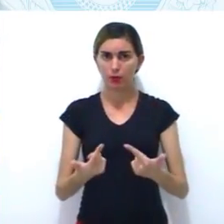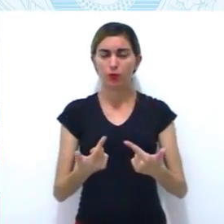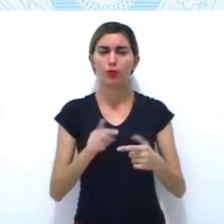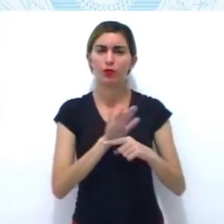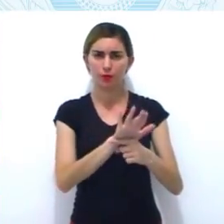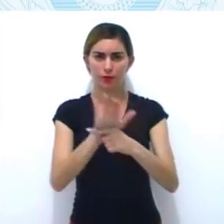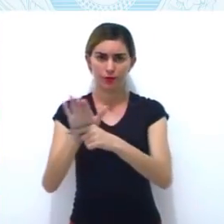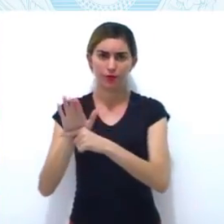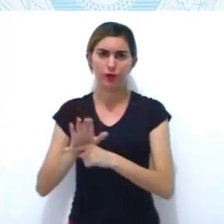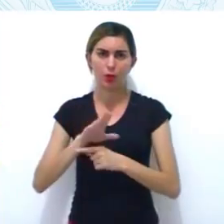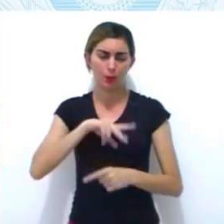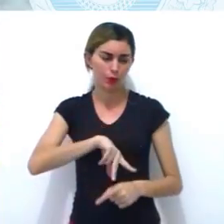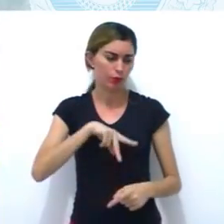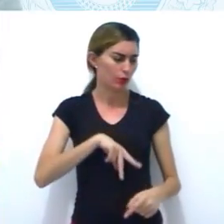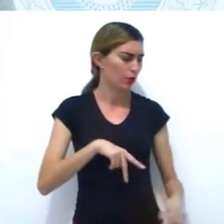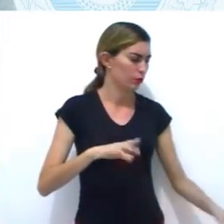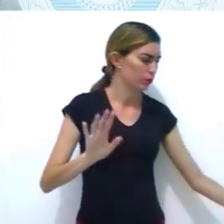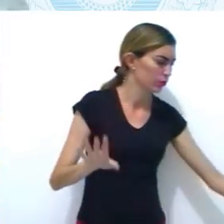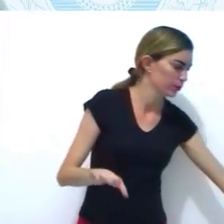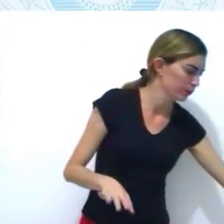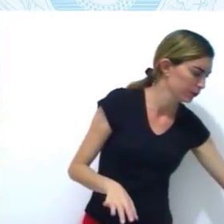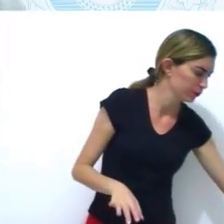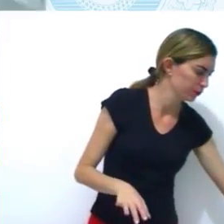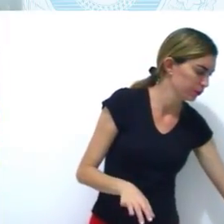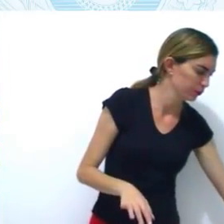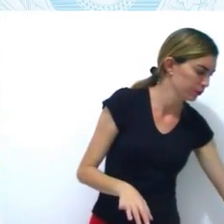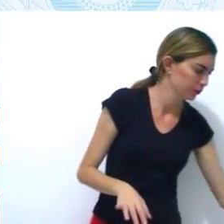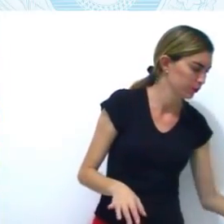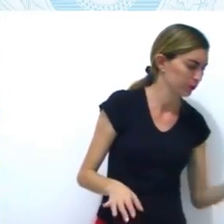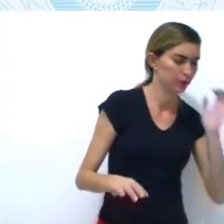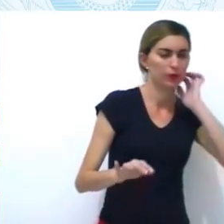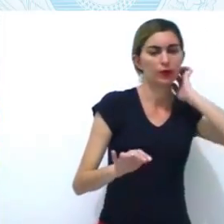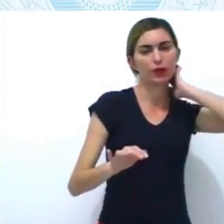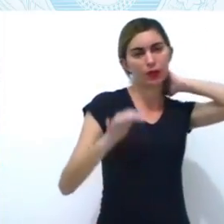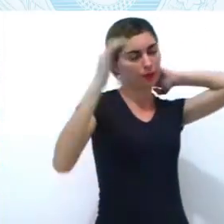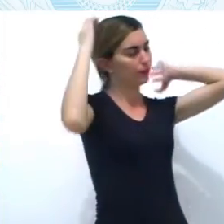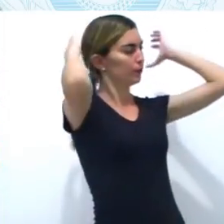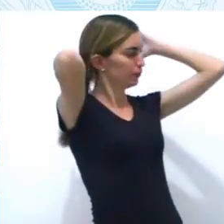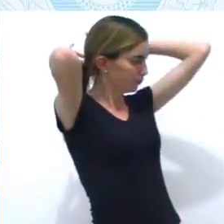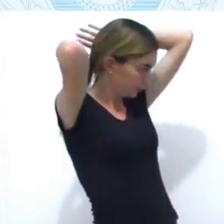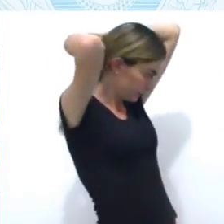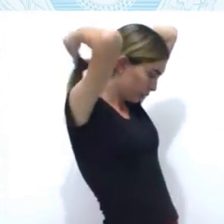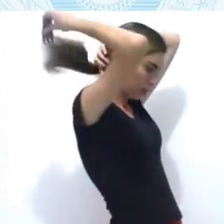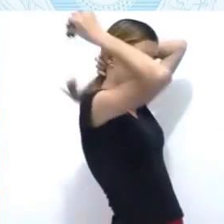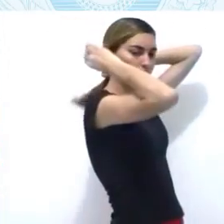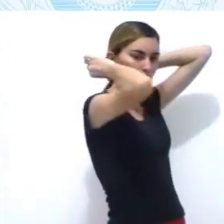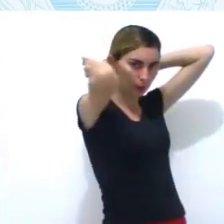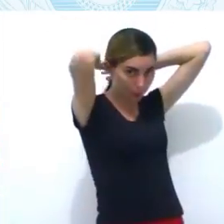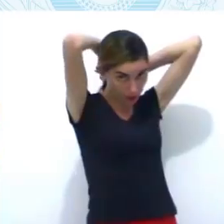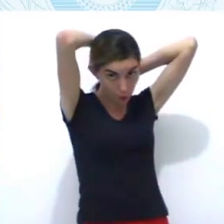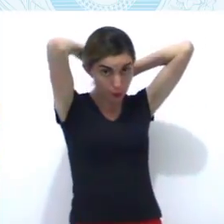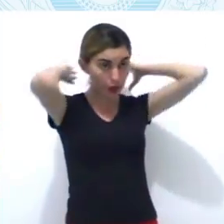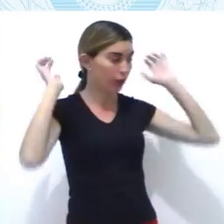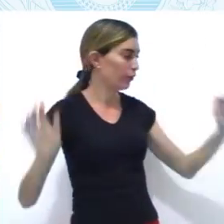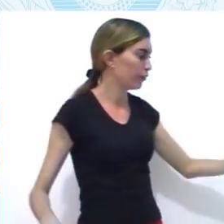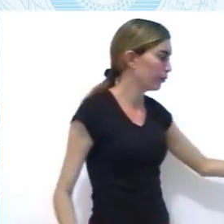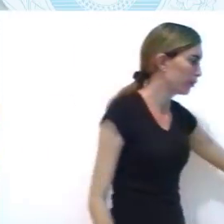favorecia Portugal e prejudicava os interesses dos brasileiros,